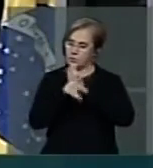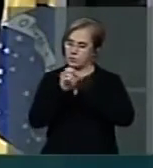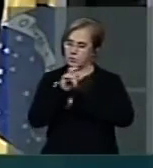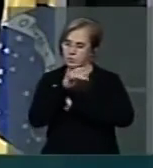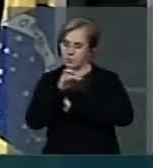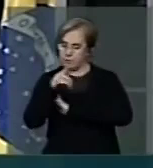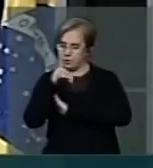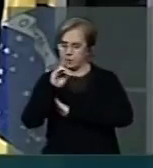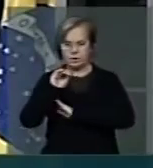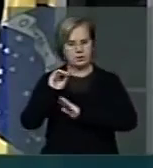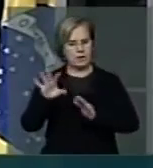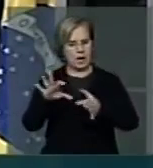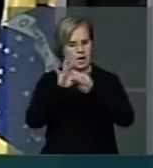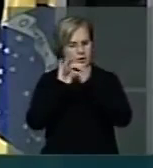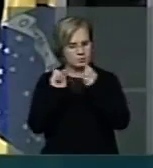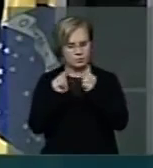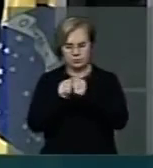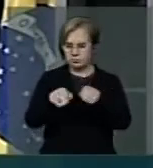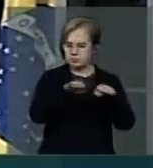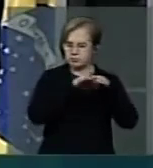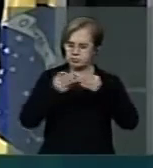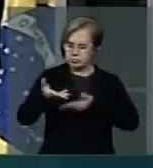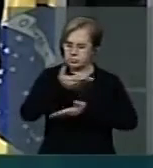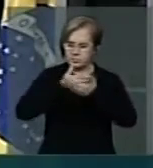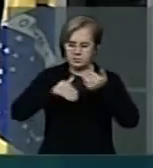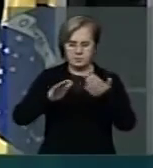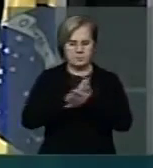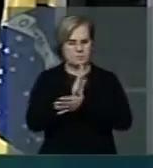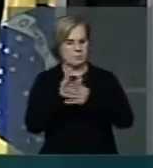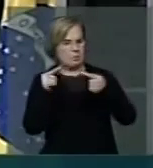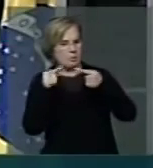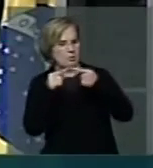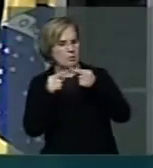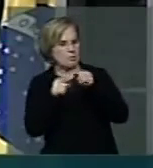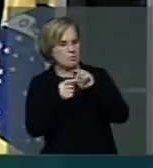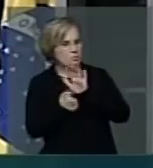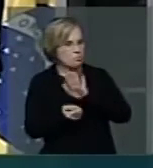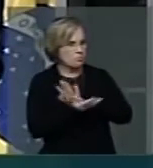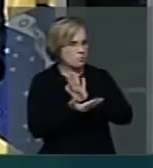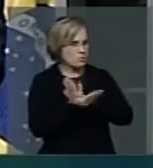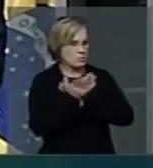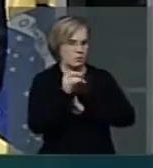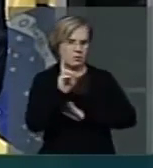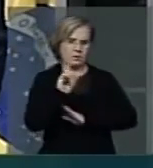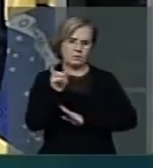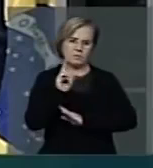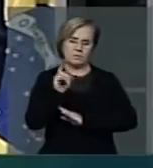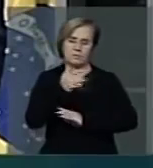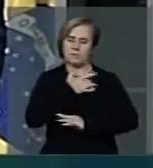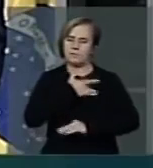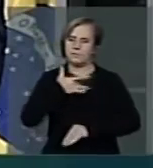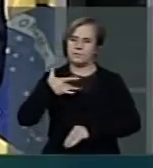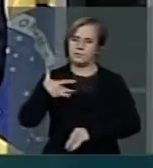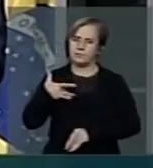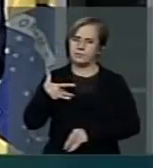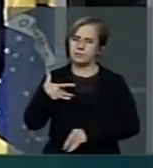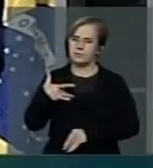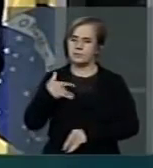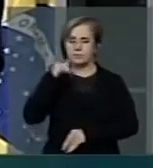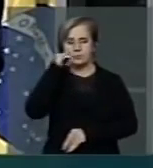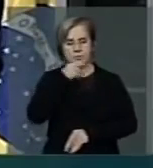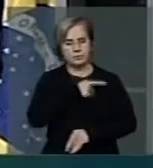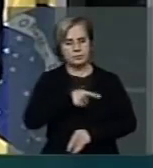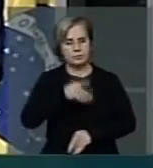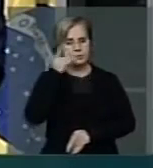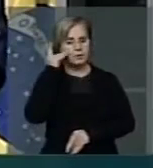sem fins partidários, pessoais ou eleitorais, e principalmente sem improvisos. A saúde, nossa Presidente, é